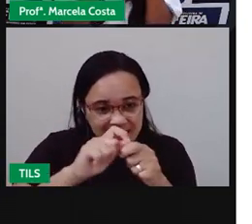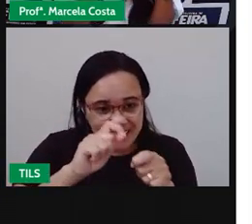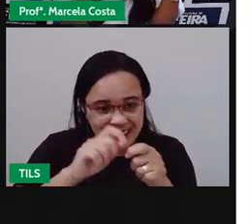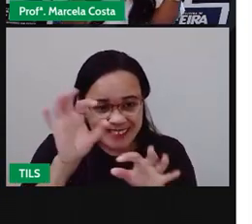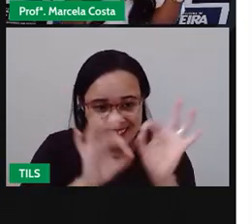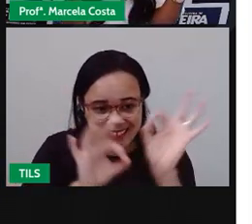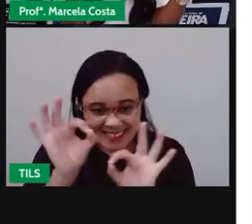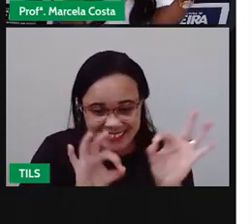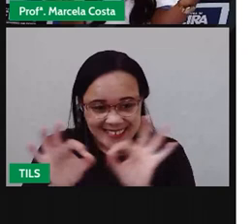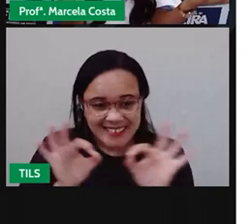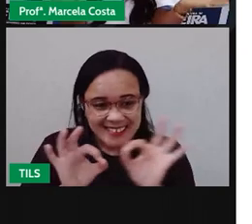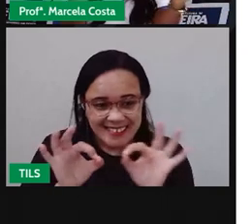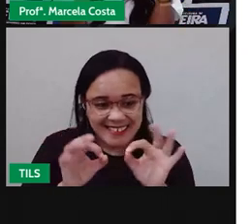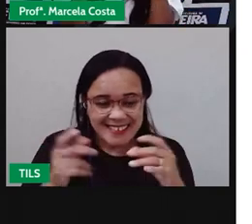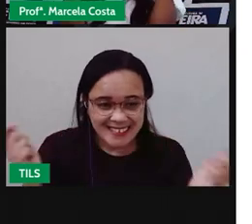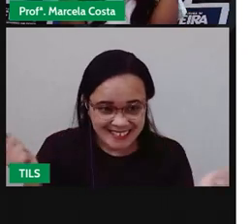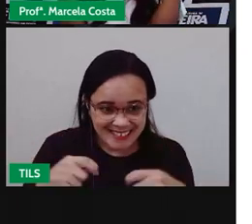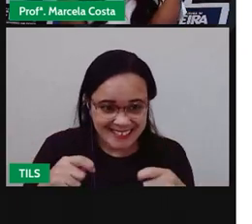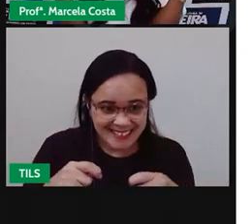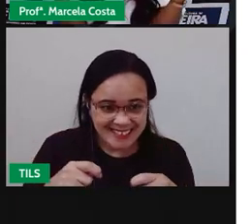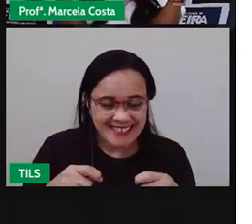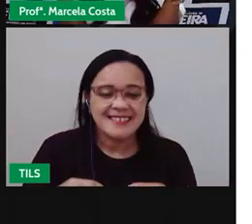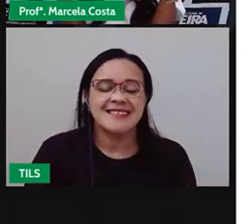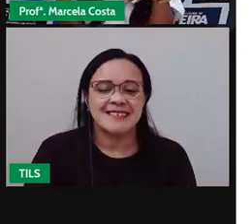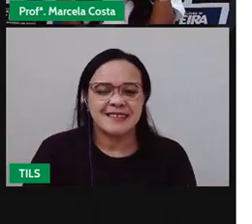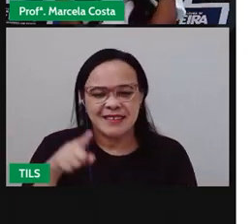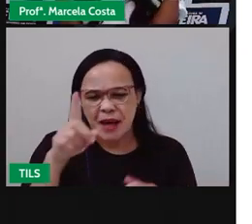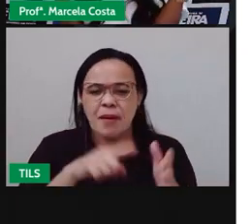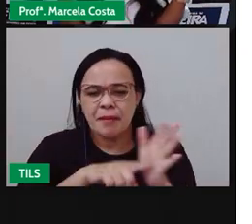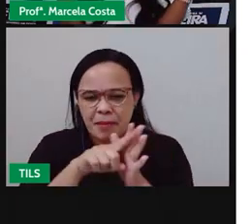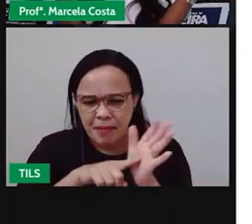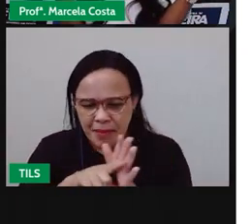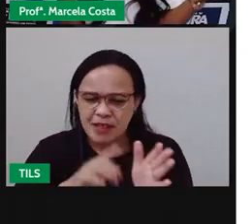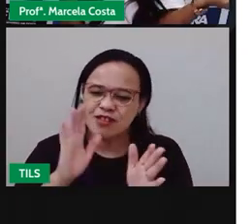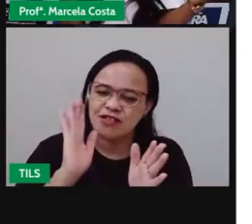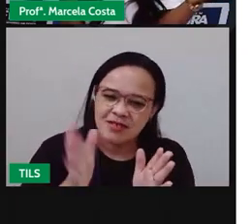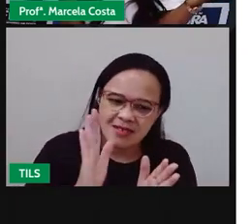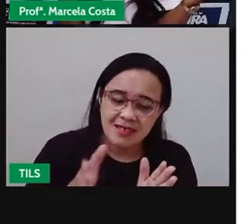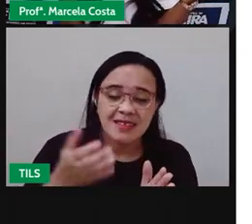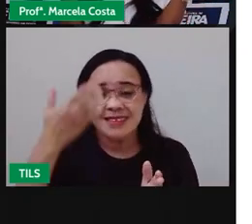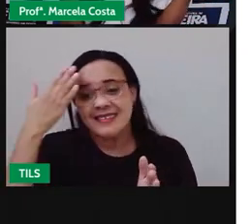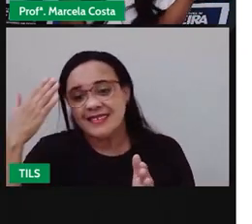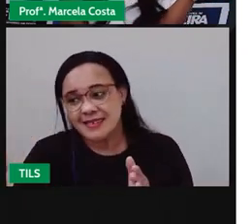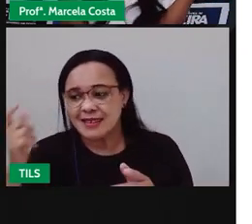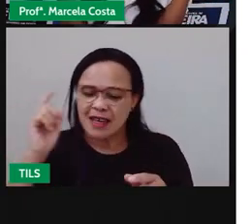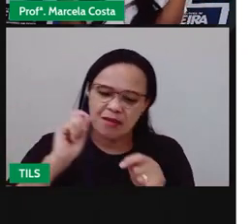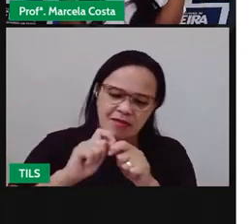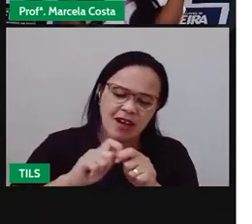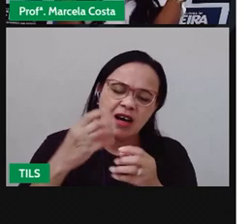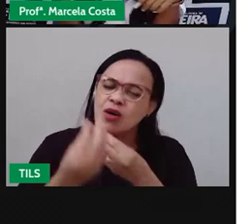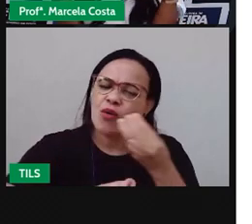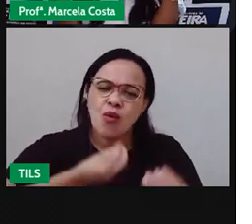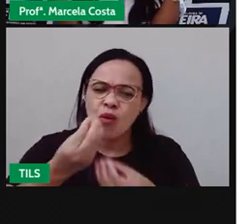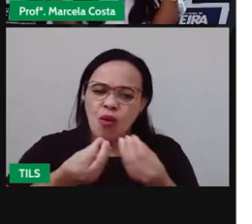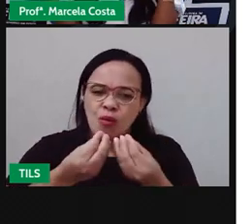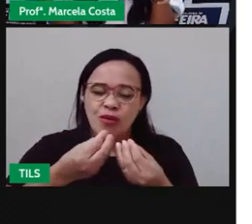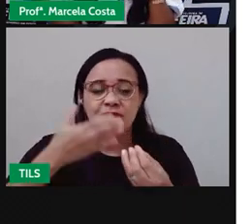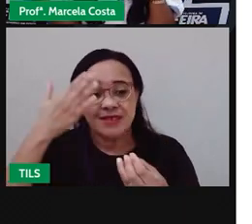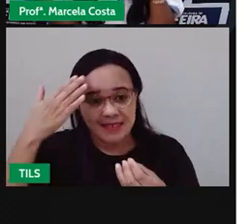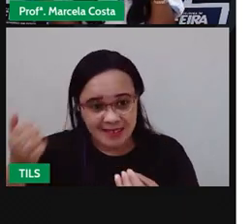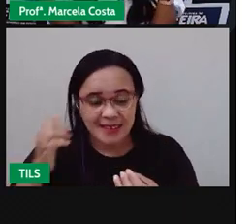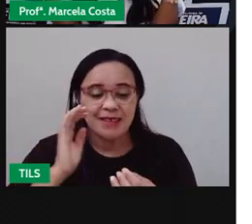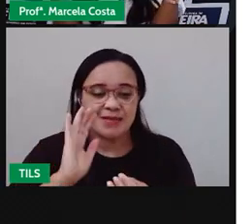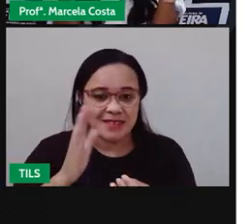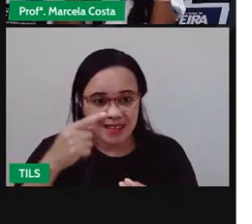Você já pesquisou, já sabe como é que faz uma xilogravura. Que é a gravura em